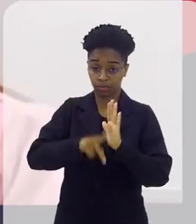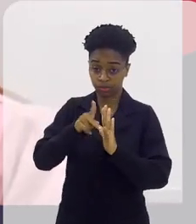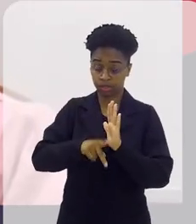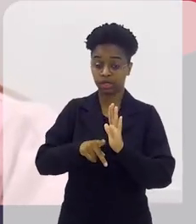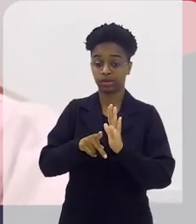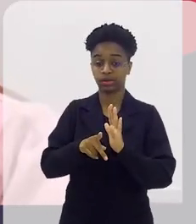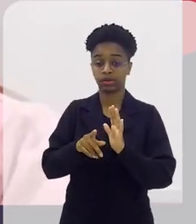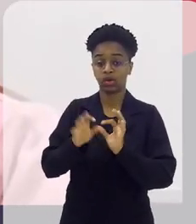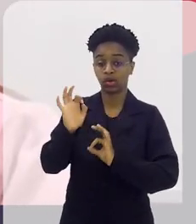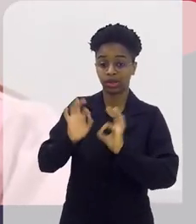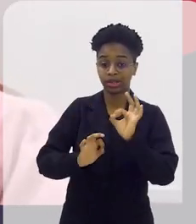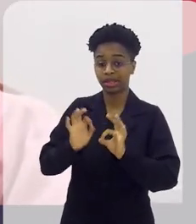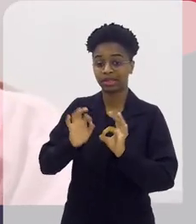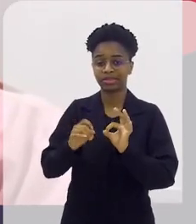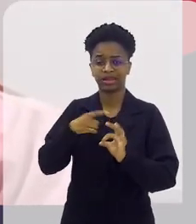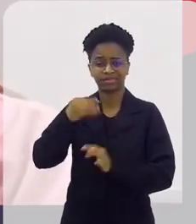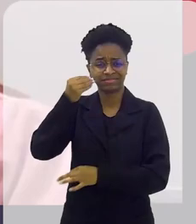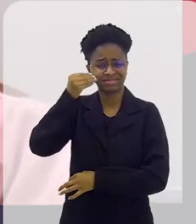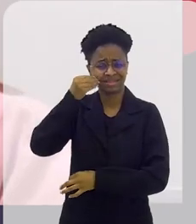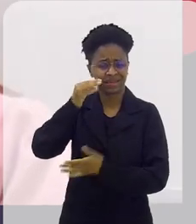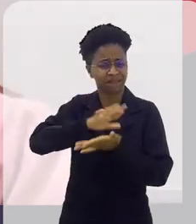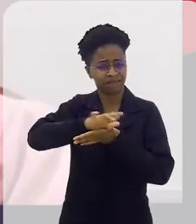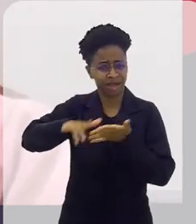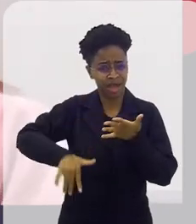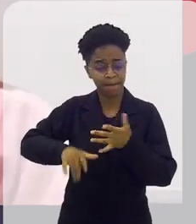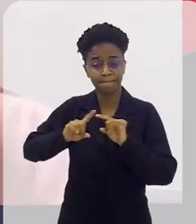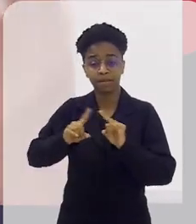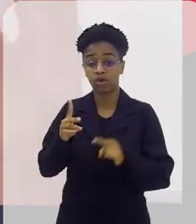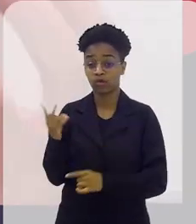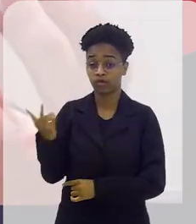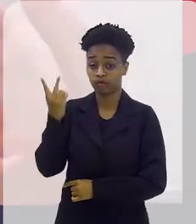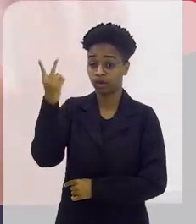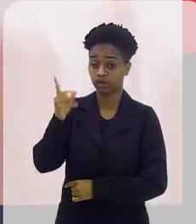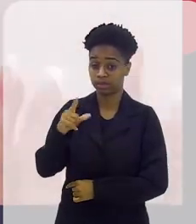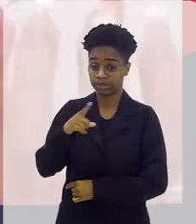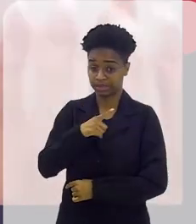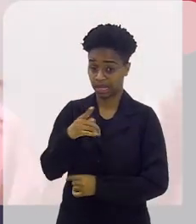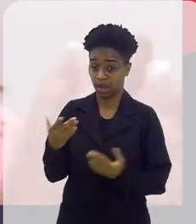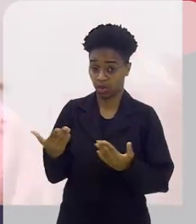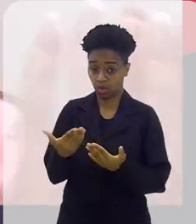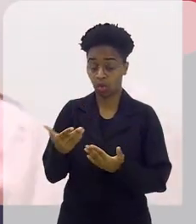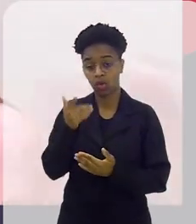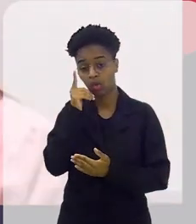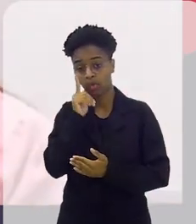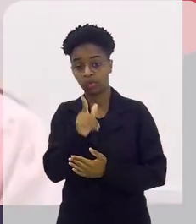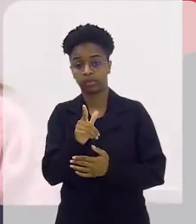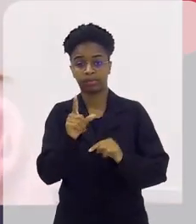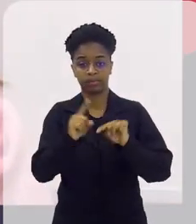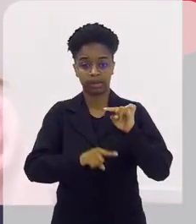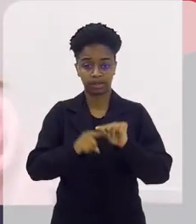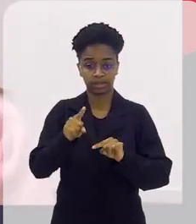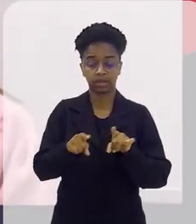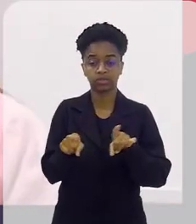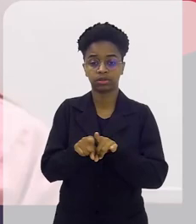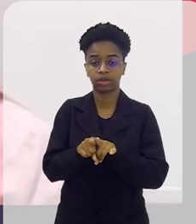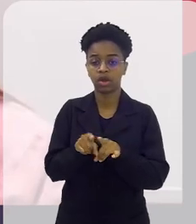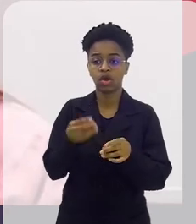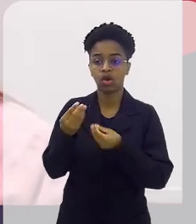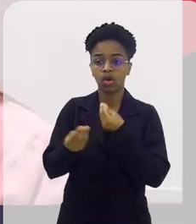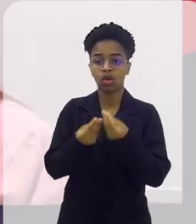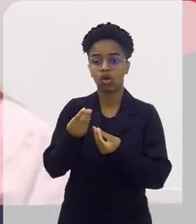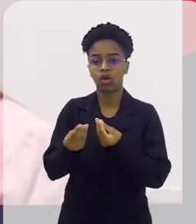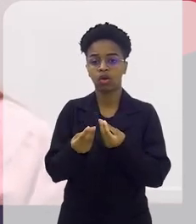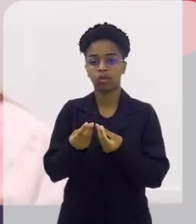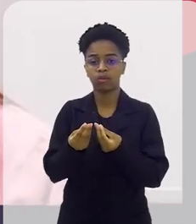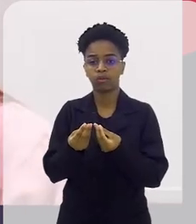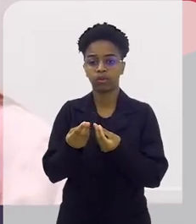feito em escala laboratorial. Foram feitos muitos testes, então o valor, o custo que a gente teve para conseguir esse material e o custo que